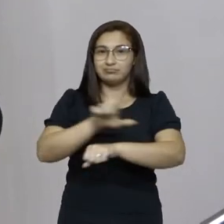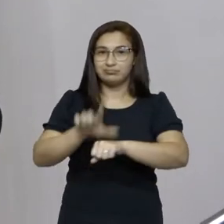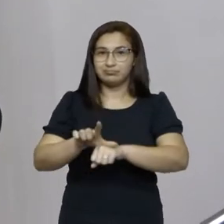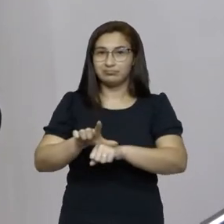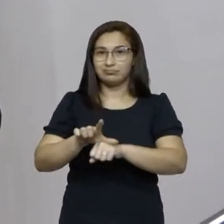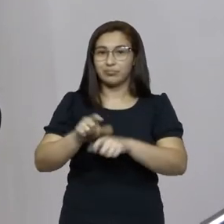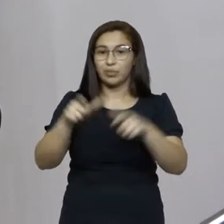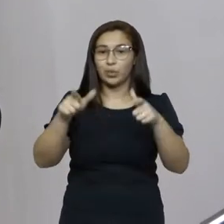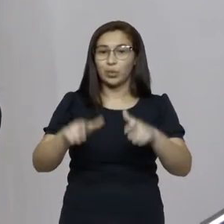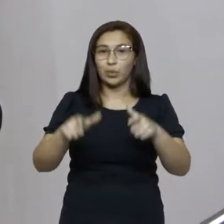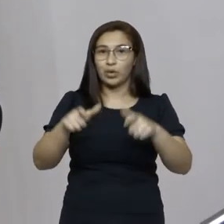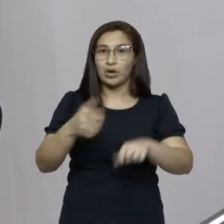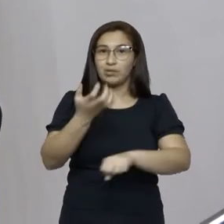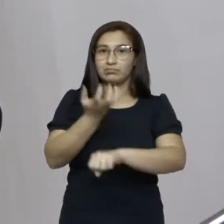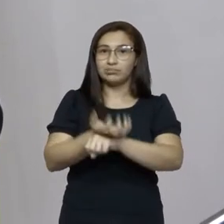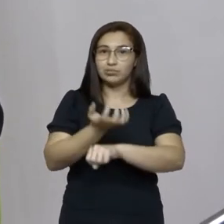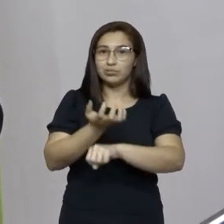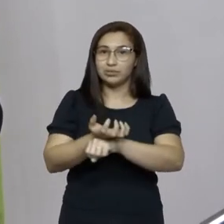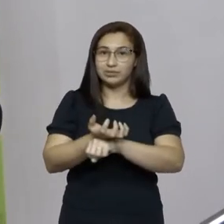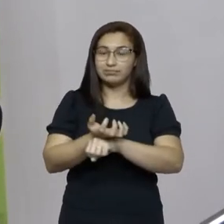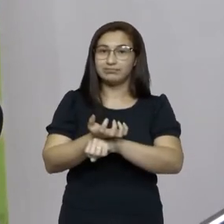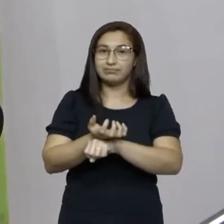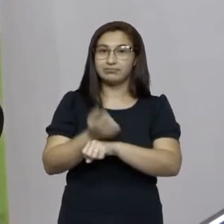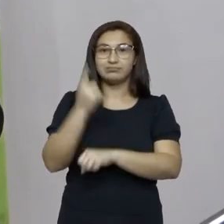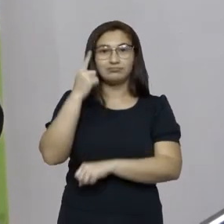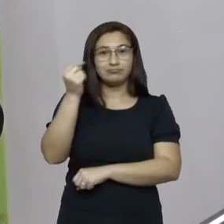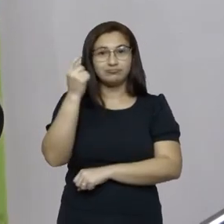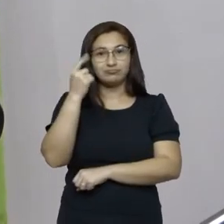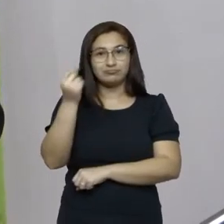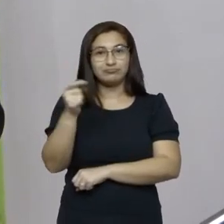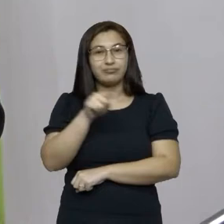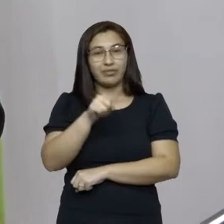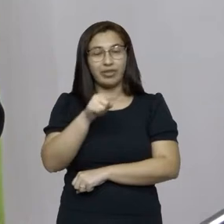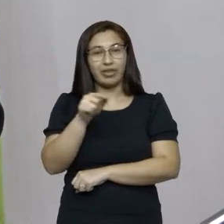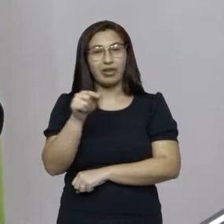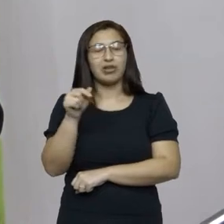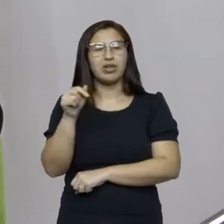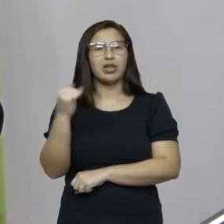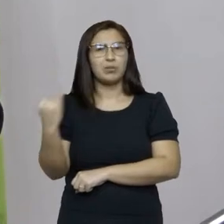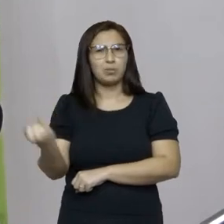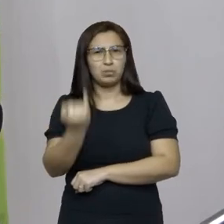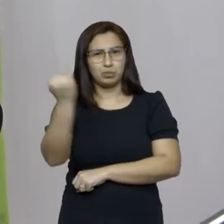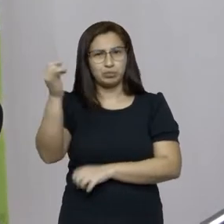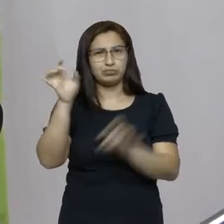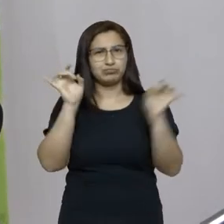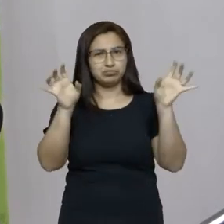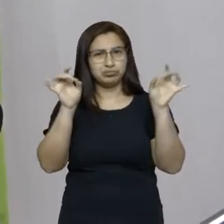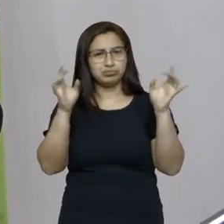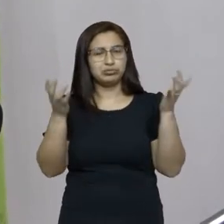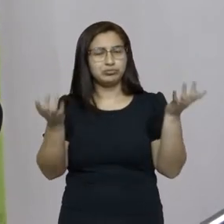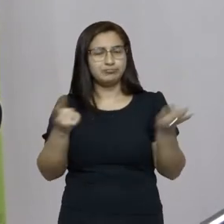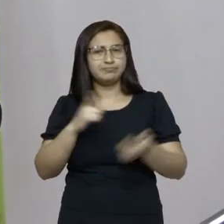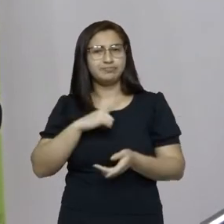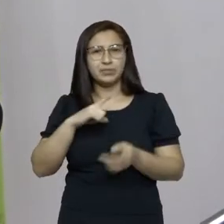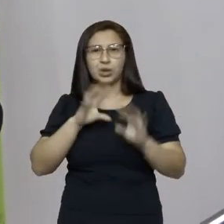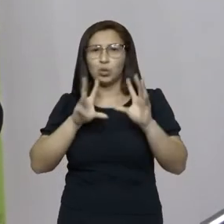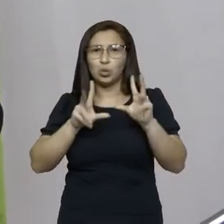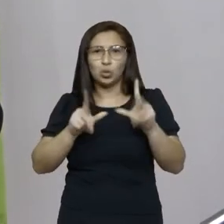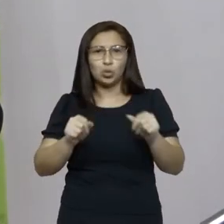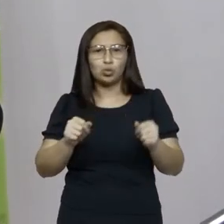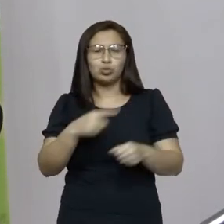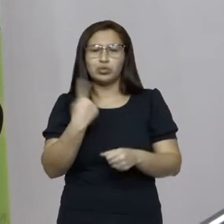UDESC, uma universidade de respeito que tem todos os nossos